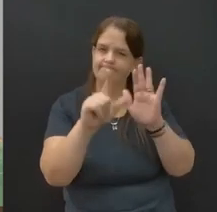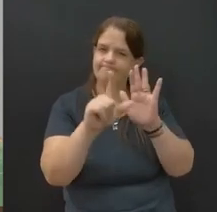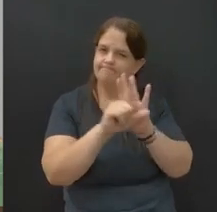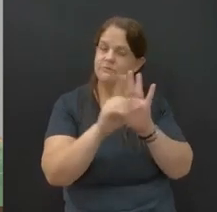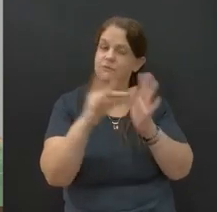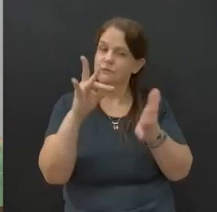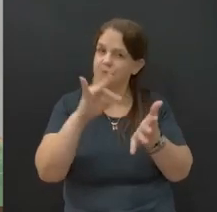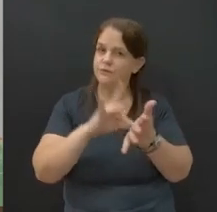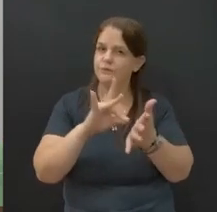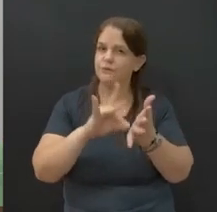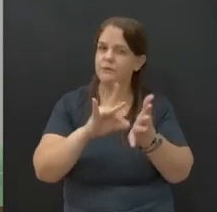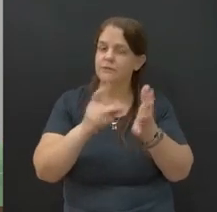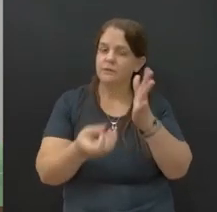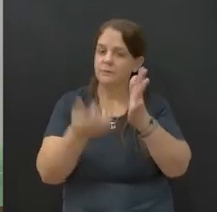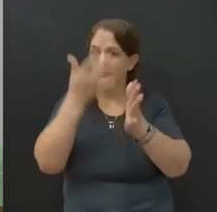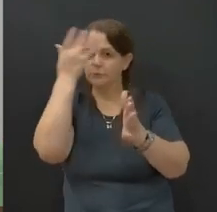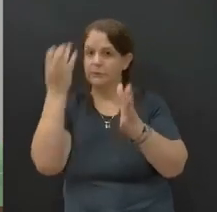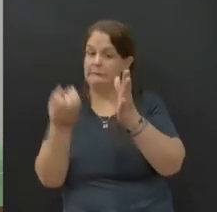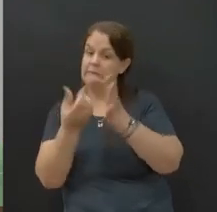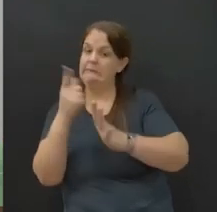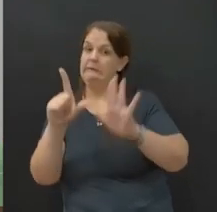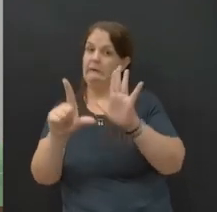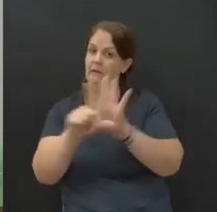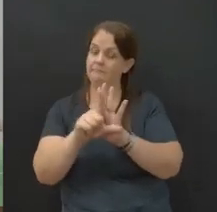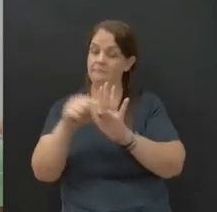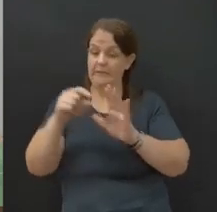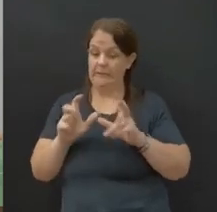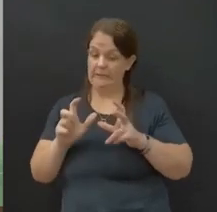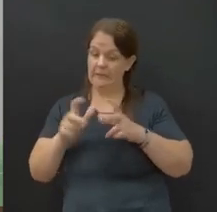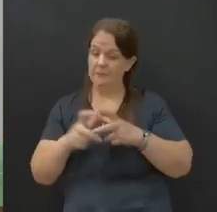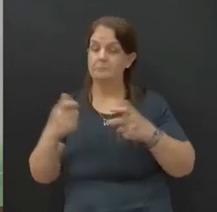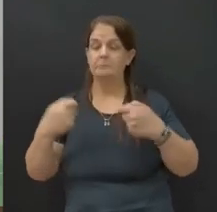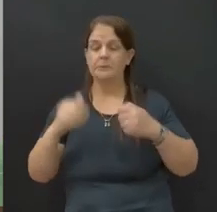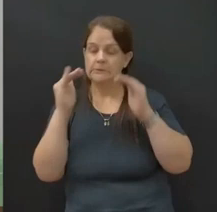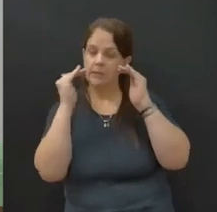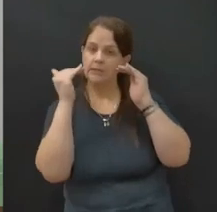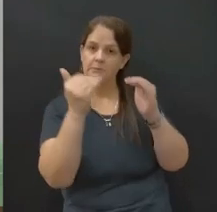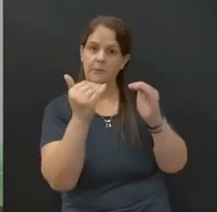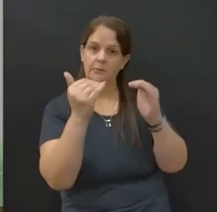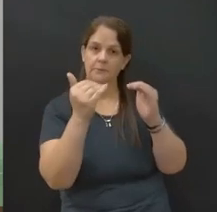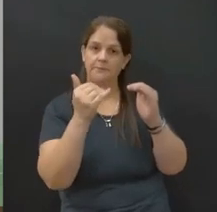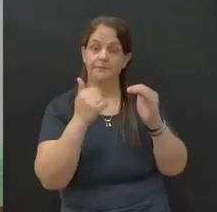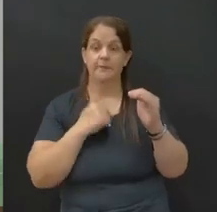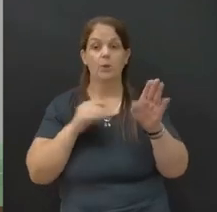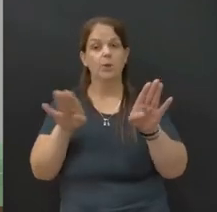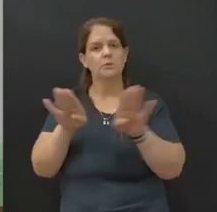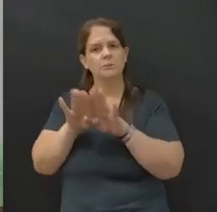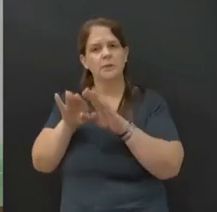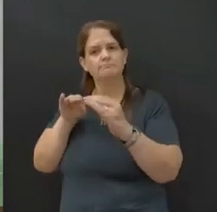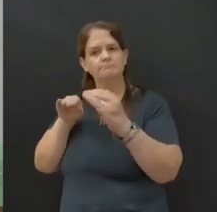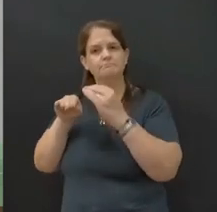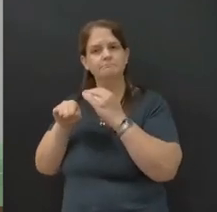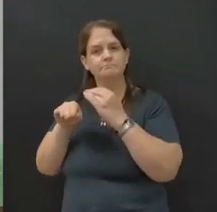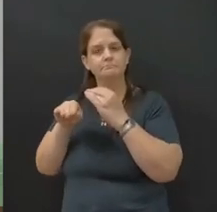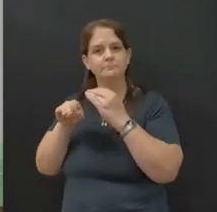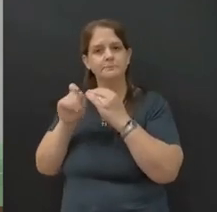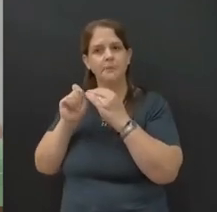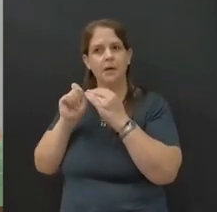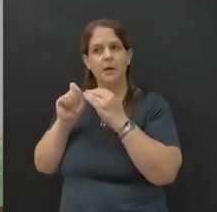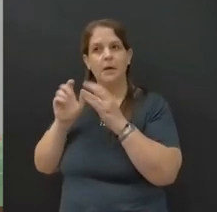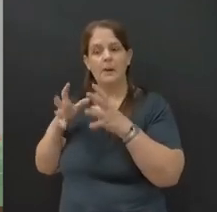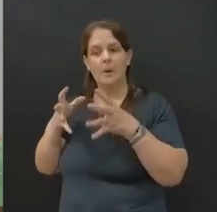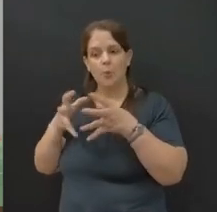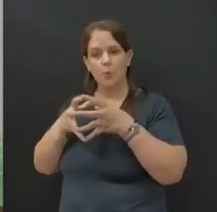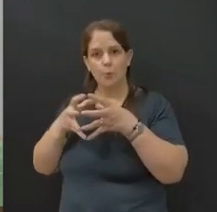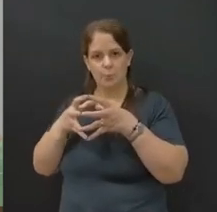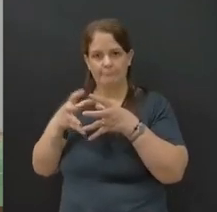determinam as leis do município. Essa casa aqui tem que ter muito respeito. Inclusive, já fiz um paralelo aos partidos dessa casa